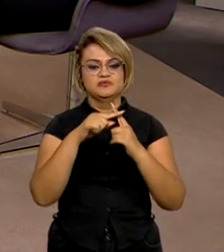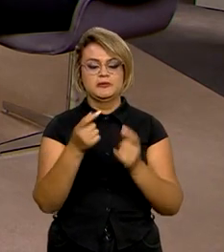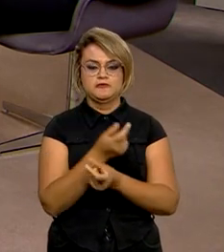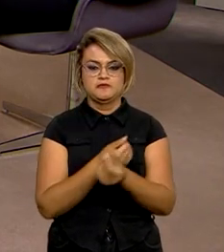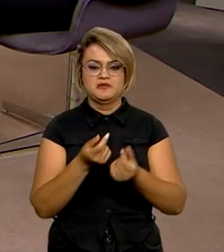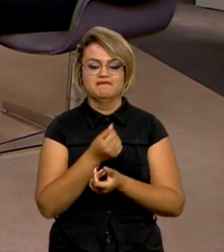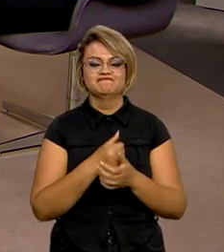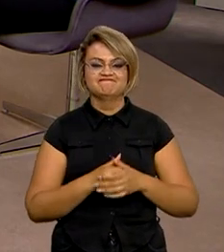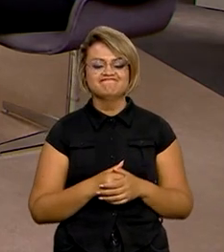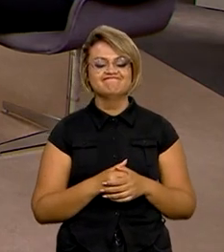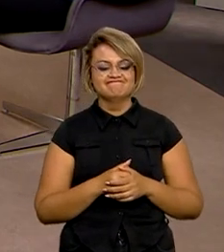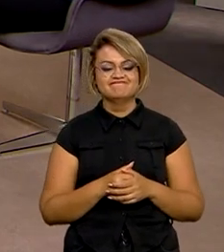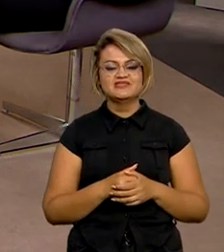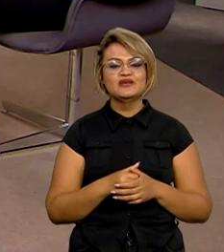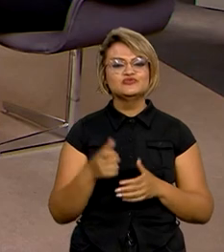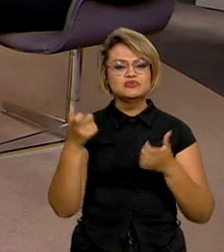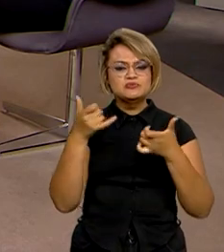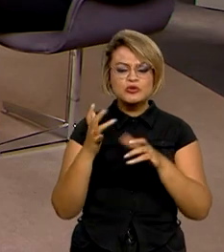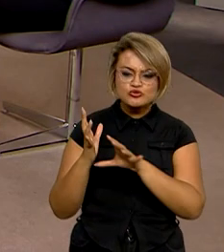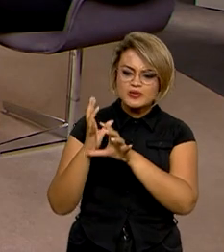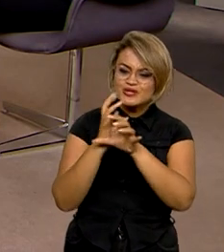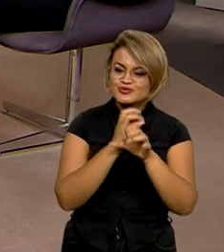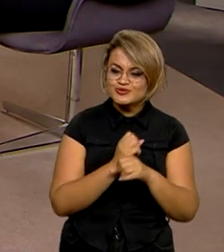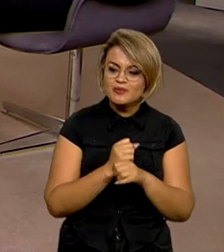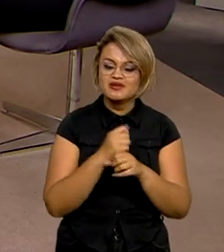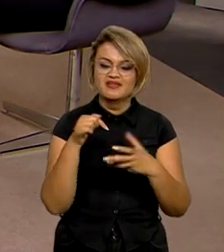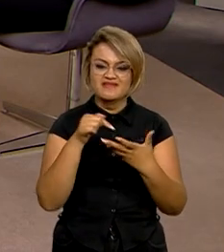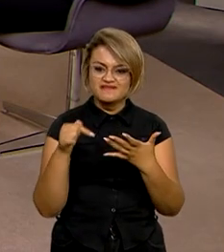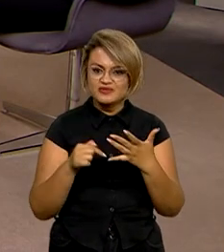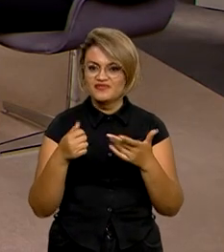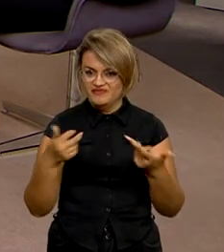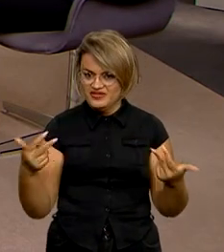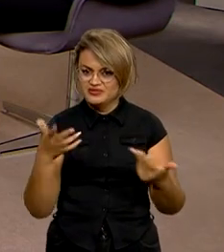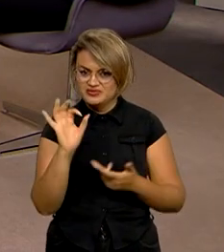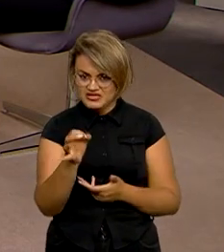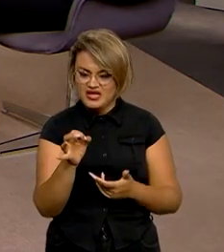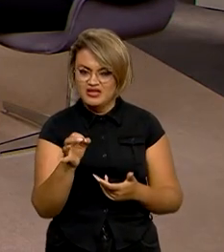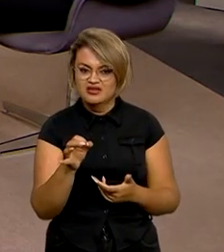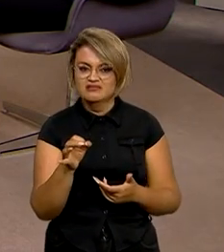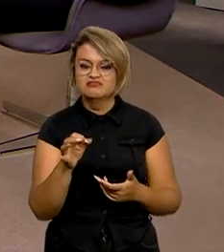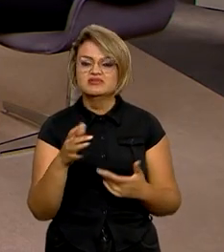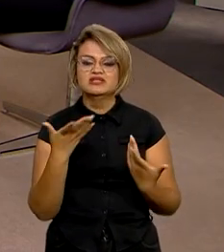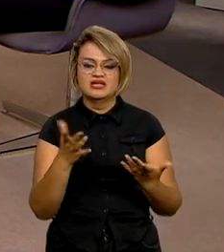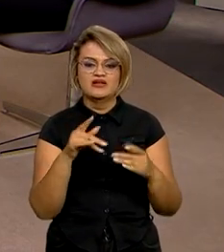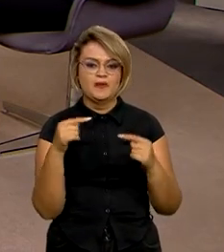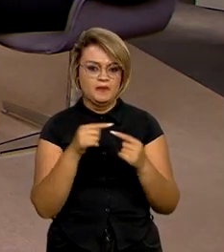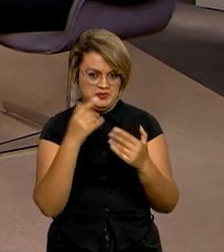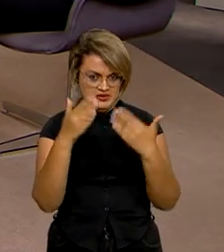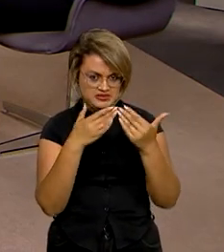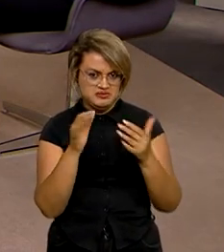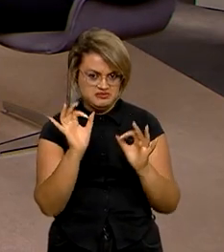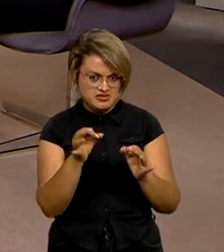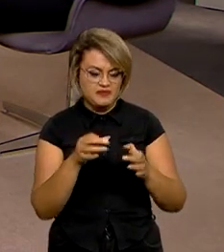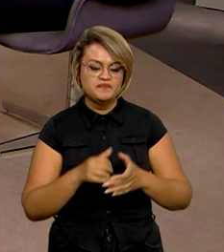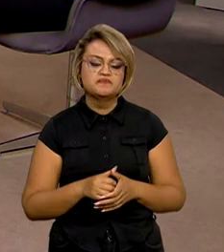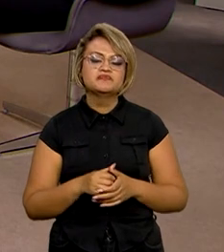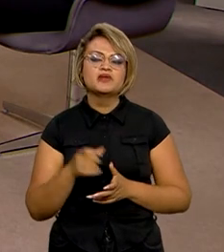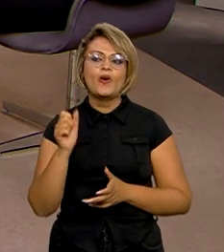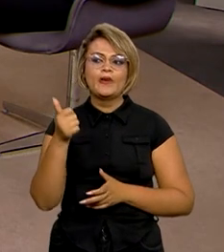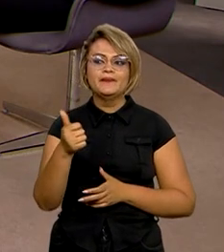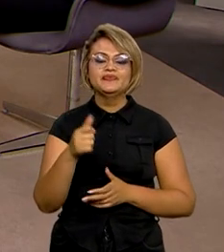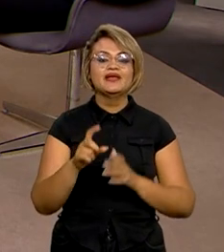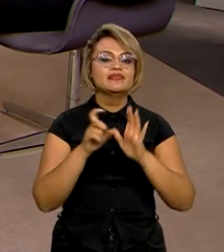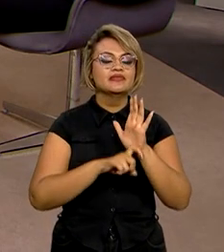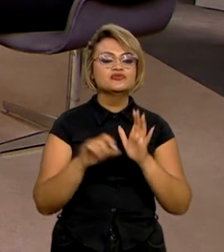economia. É, o senhor acabou de fazer um apanhado aí de vários fatores, né? Que encaminham, então, para esse crescimento. Falando da taxa